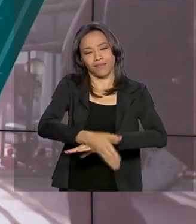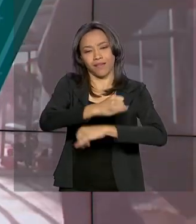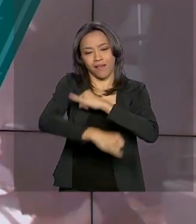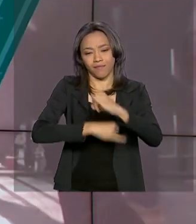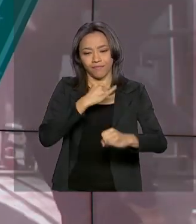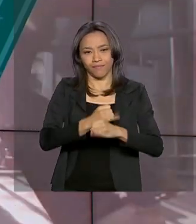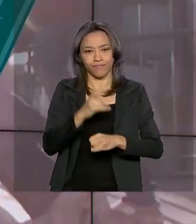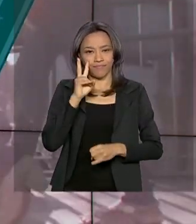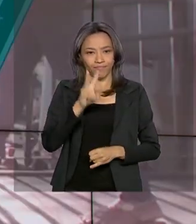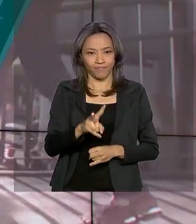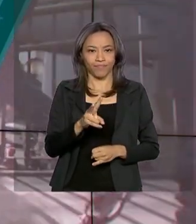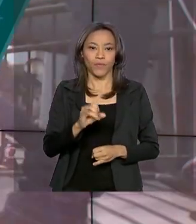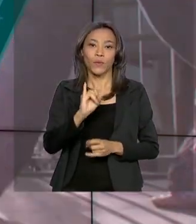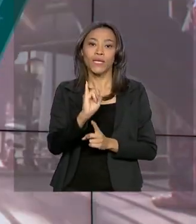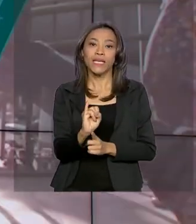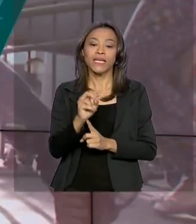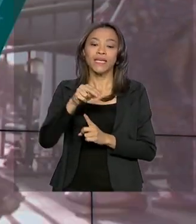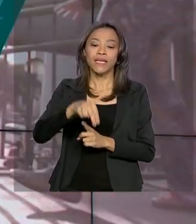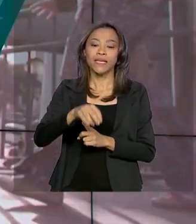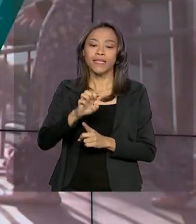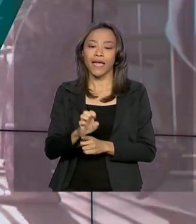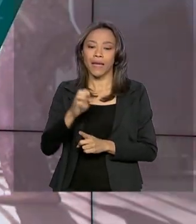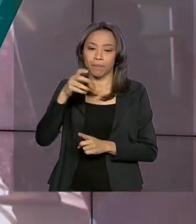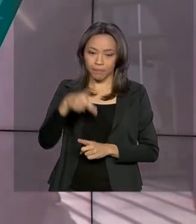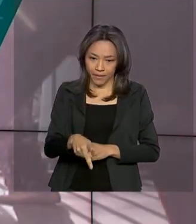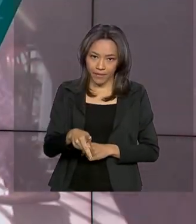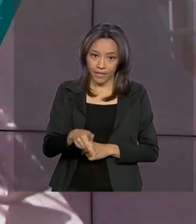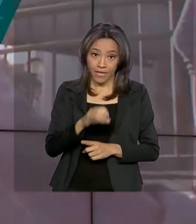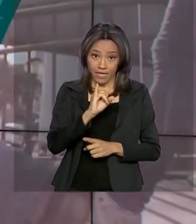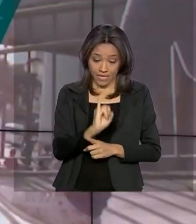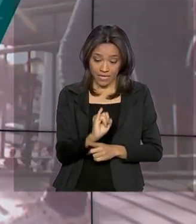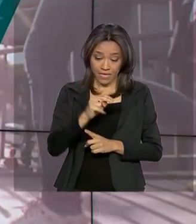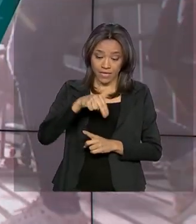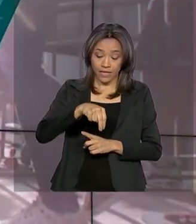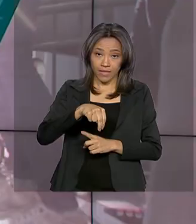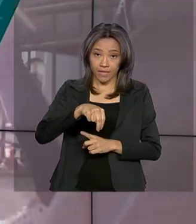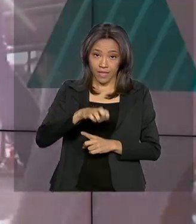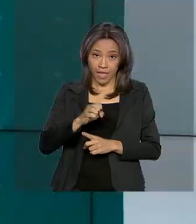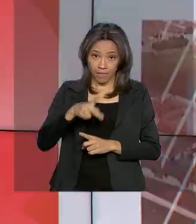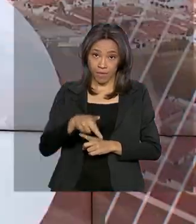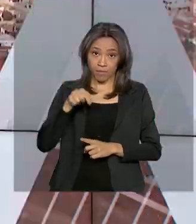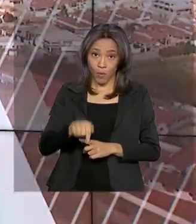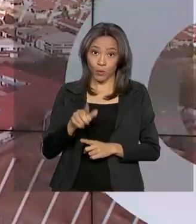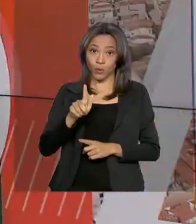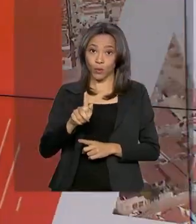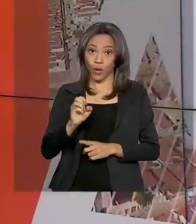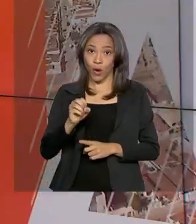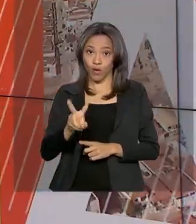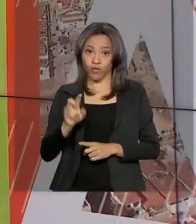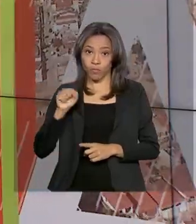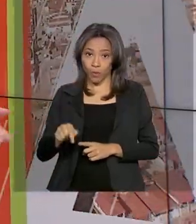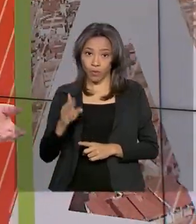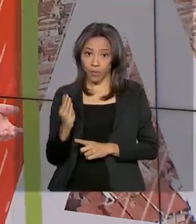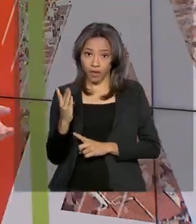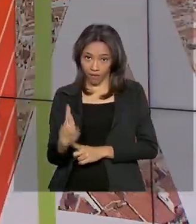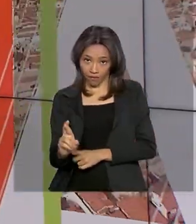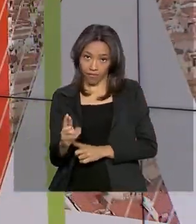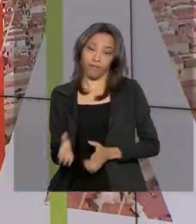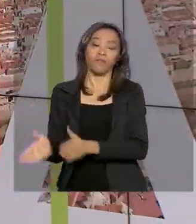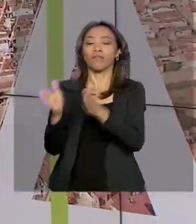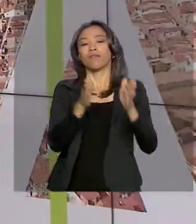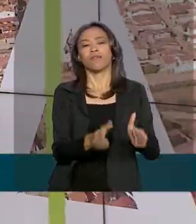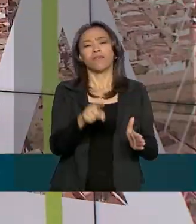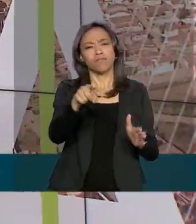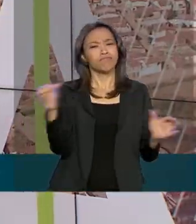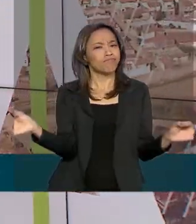que é responsável pela aplicação do exame. A página é inep.gov.br. Nós ficamos por aqui.